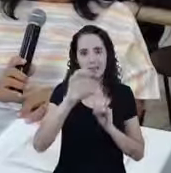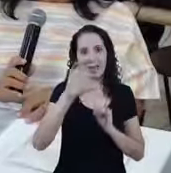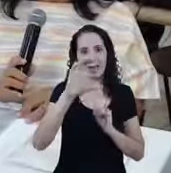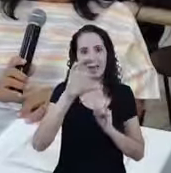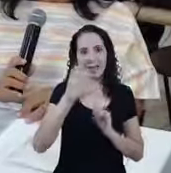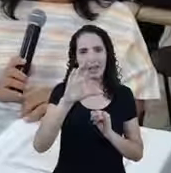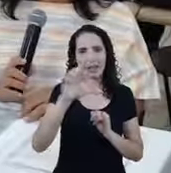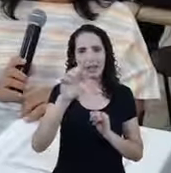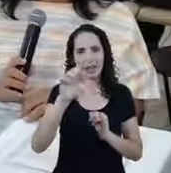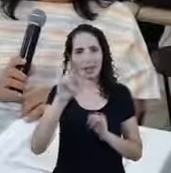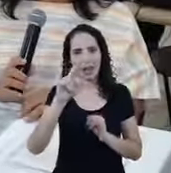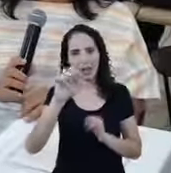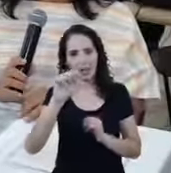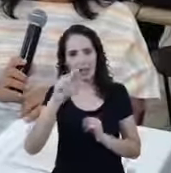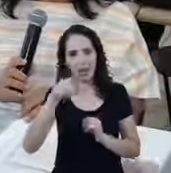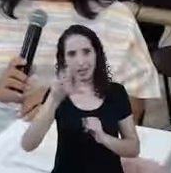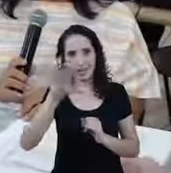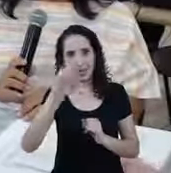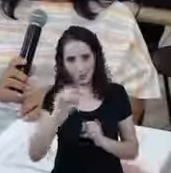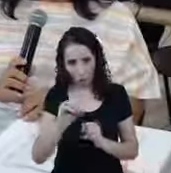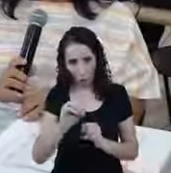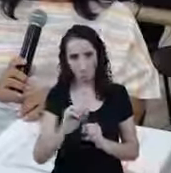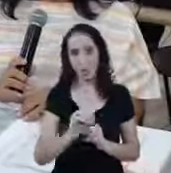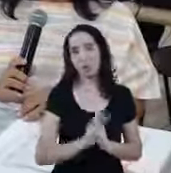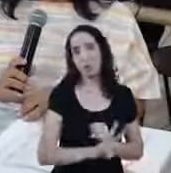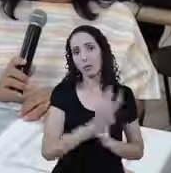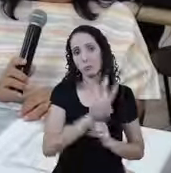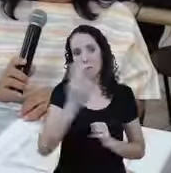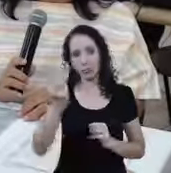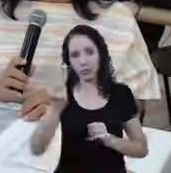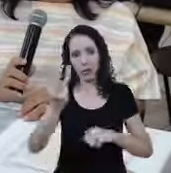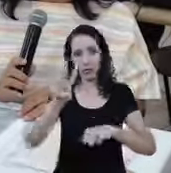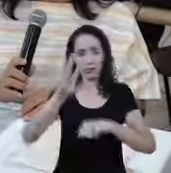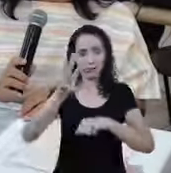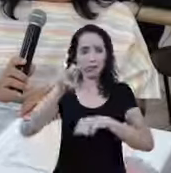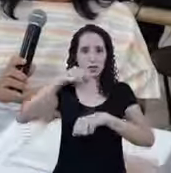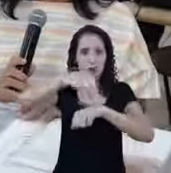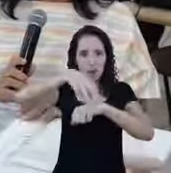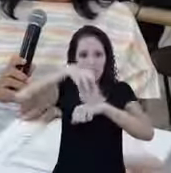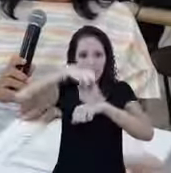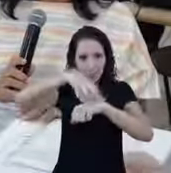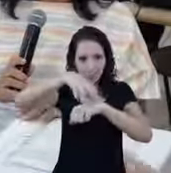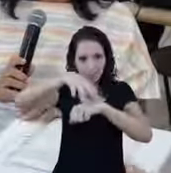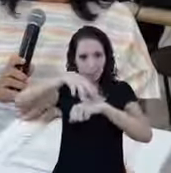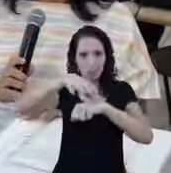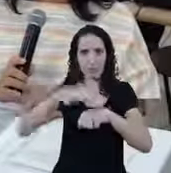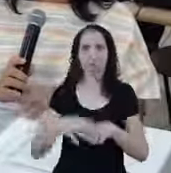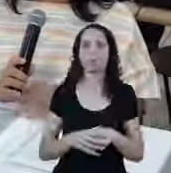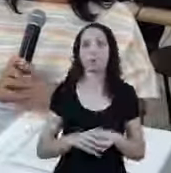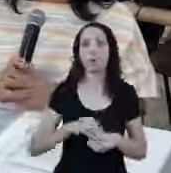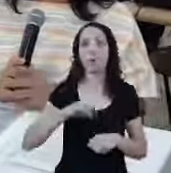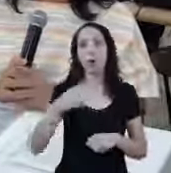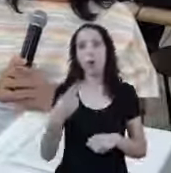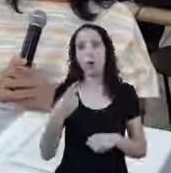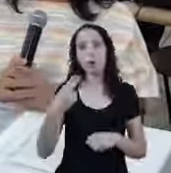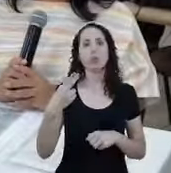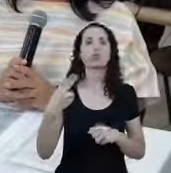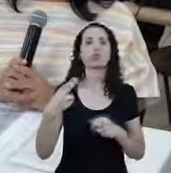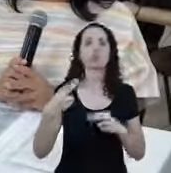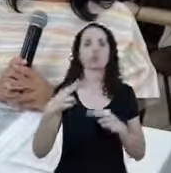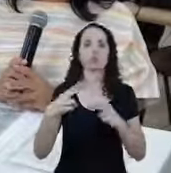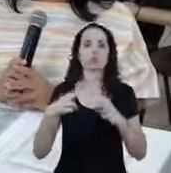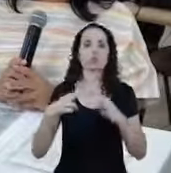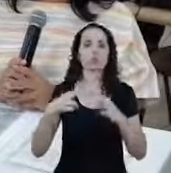Site, aplicativo e as centrais telefônicas Que vão ser divulgadas ao decorrer do dia de hoje Leador, vamos só explicar O que é um